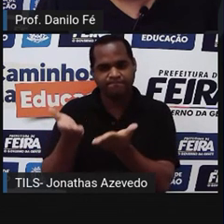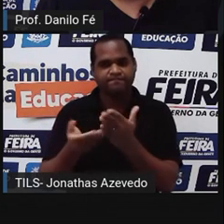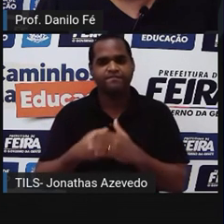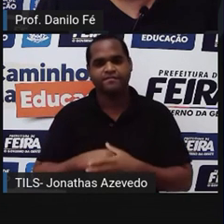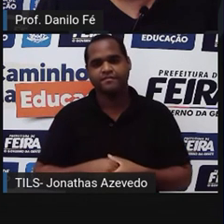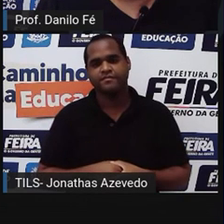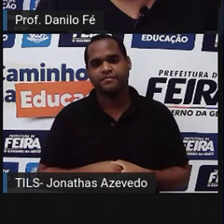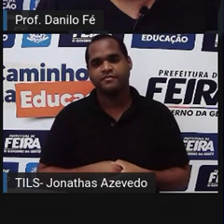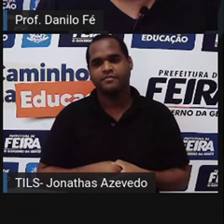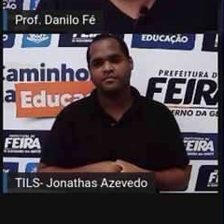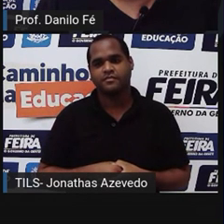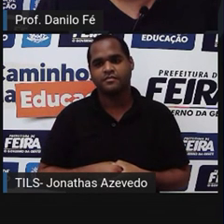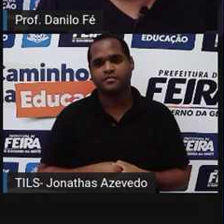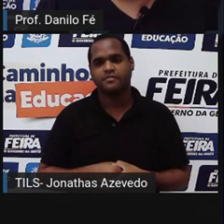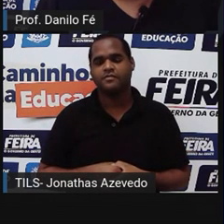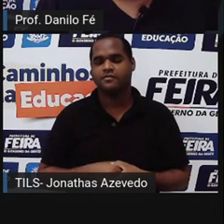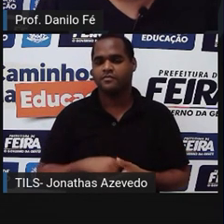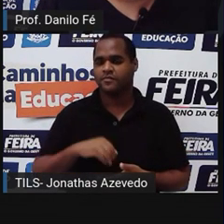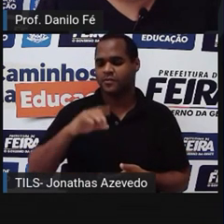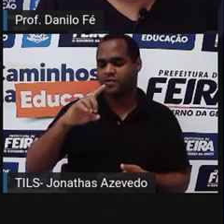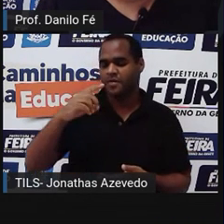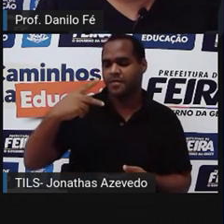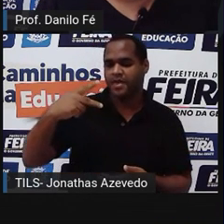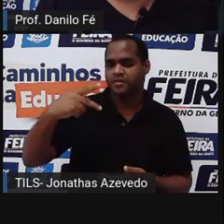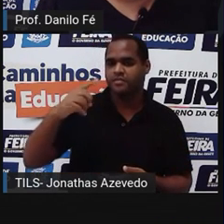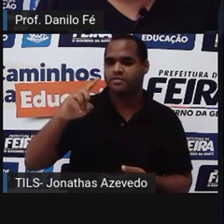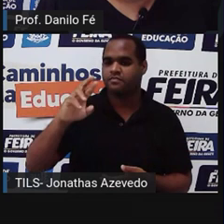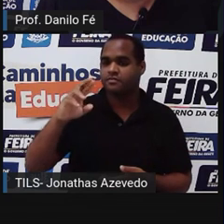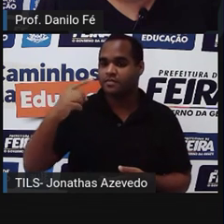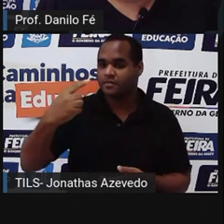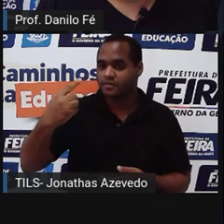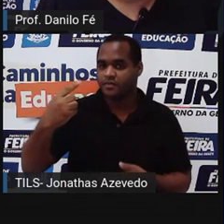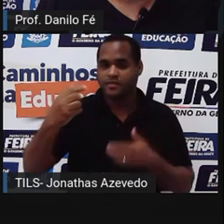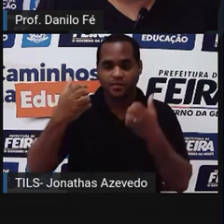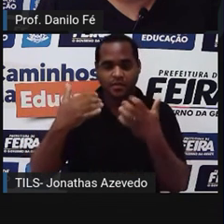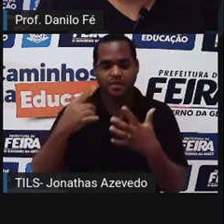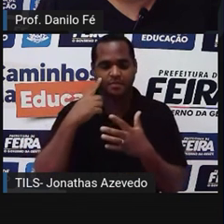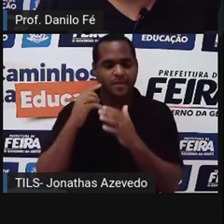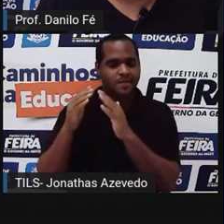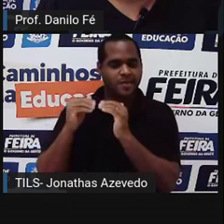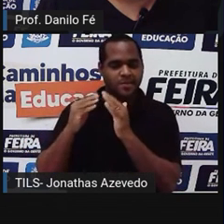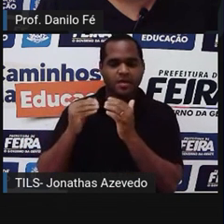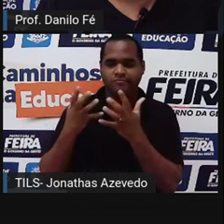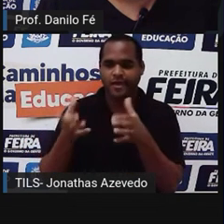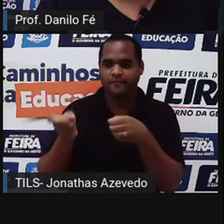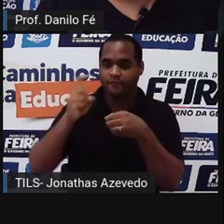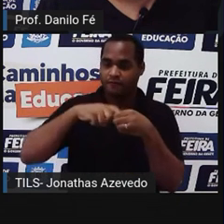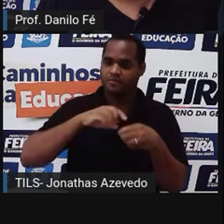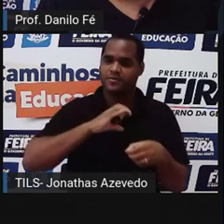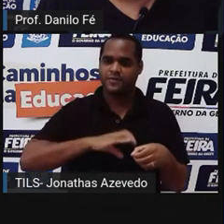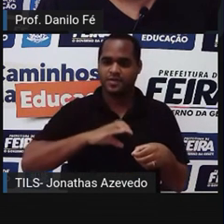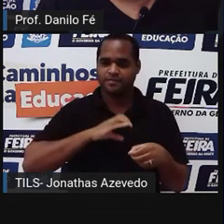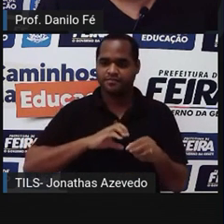O que foi a medicação de Dom Pedro quando ele renunciou ao trono brasileiro e volta para Portugal, né?